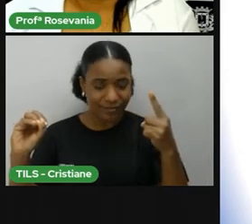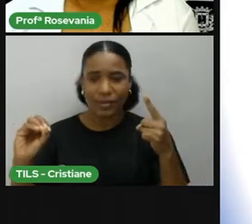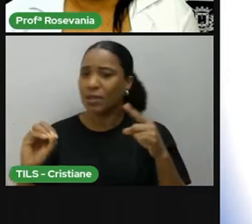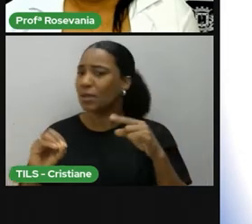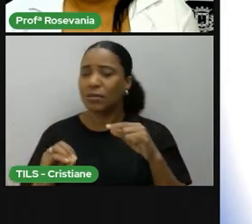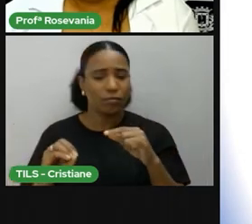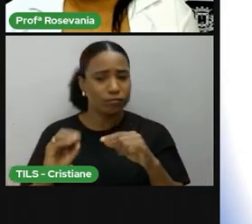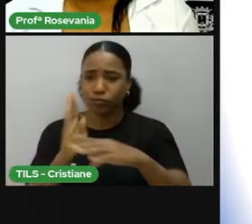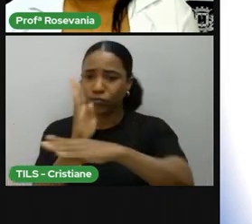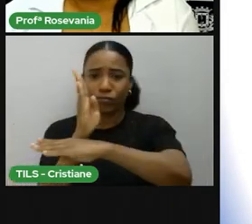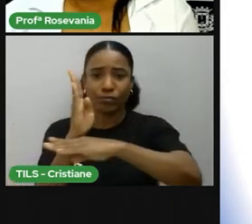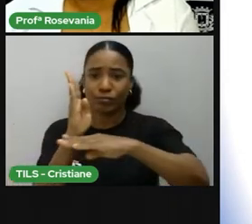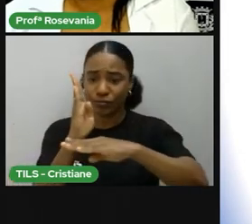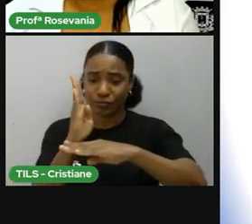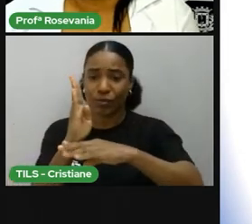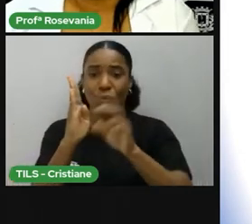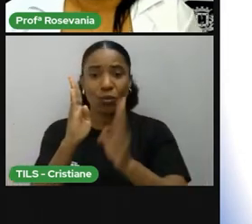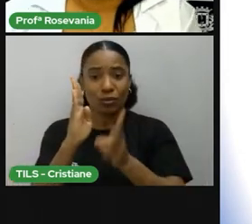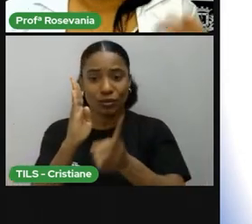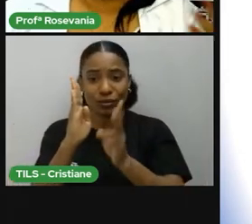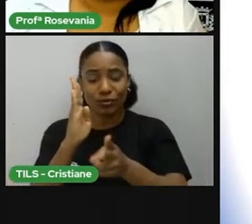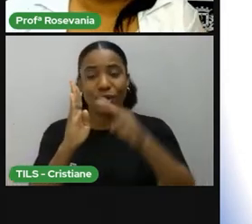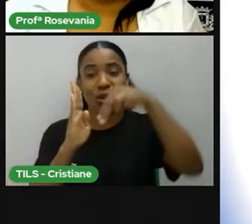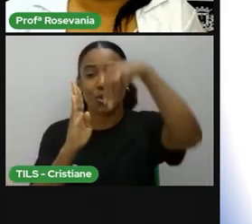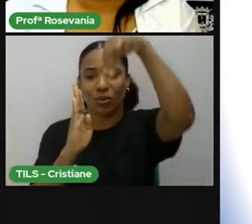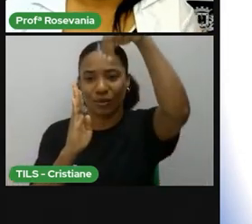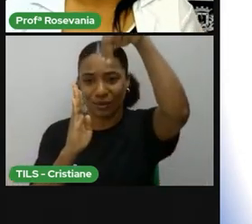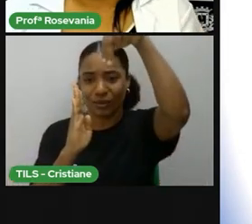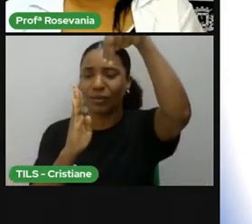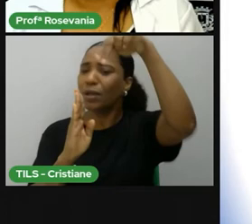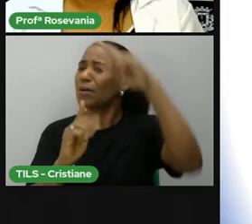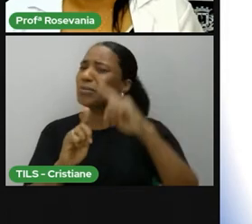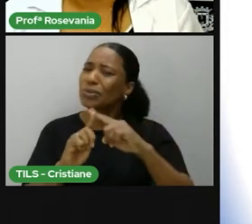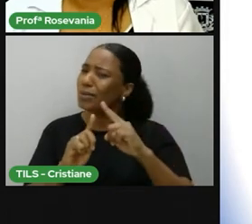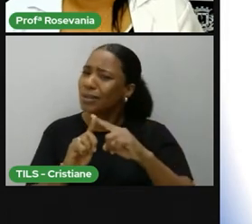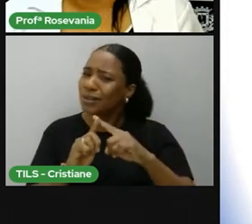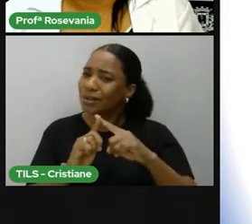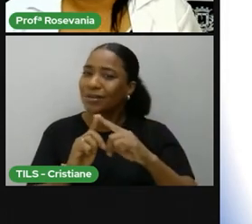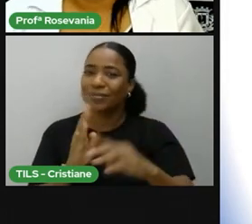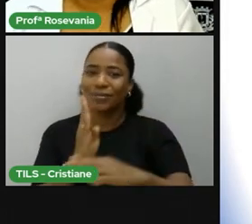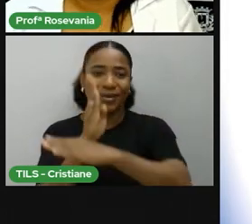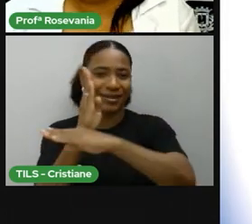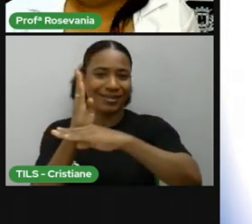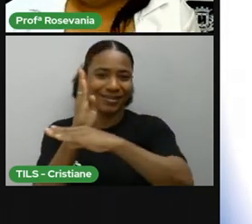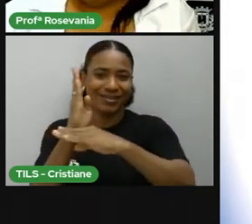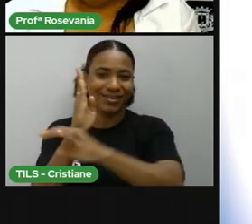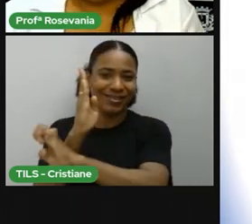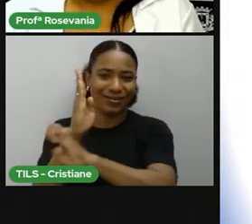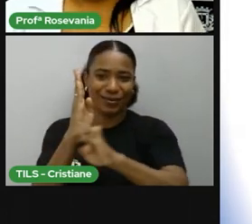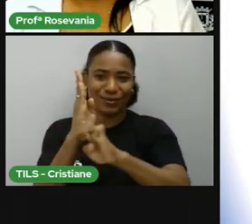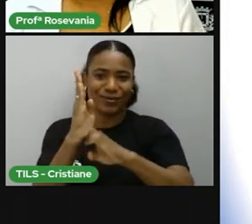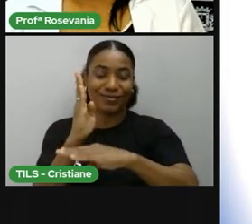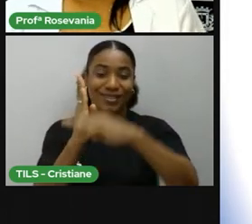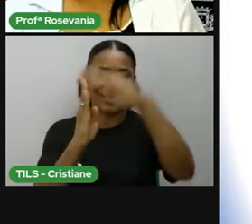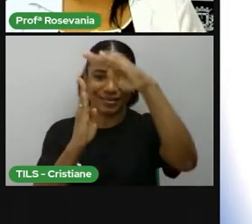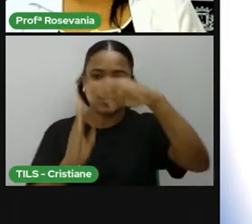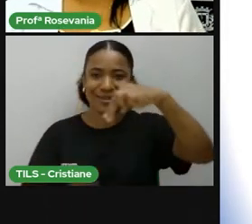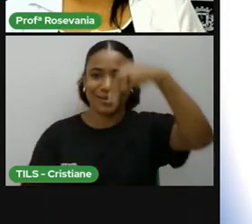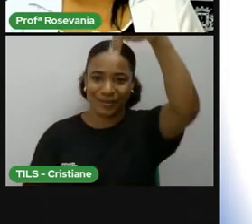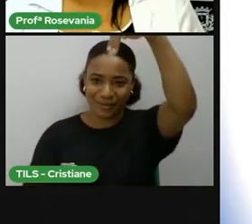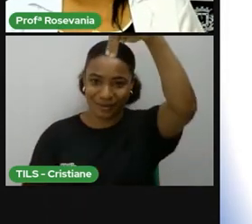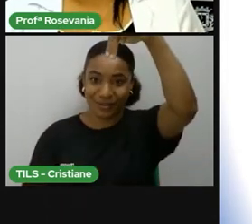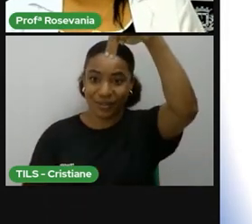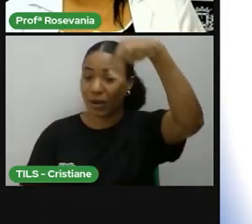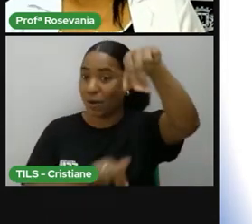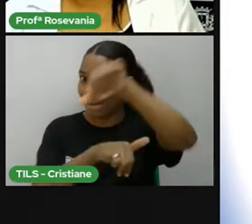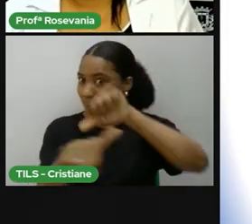latitude? Não. Continuei no hemisfério norte. Por que, a Rosa? Porque eu continuo acima da linha do Equador. Agora, olha como vai